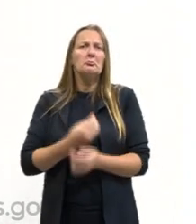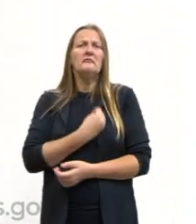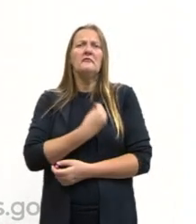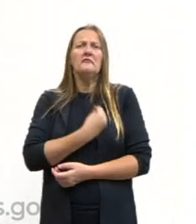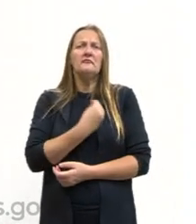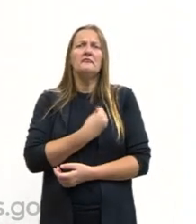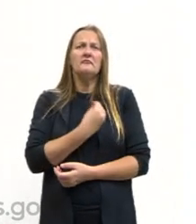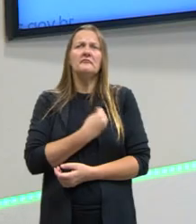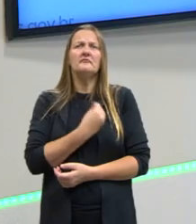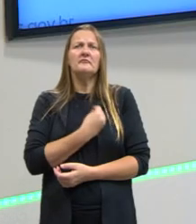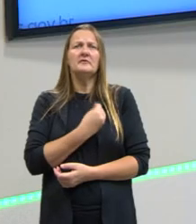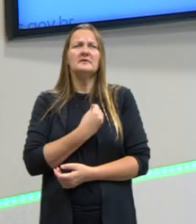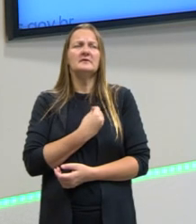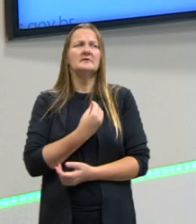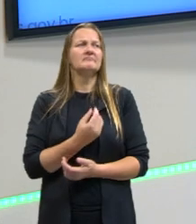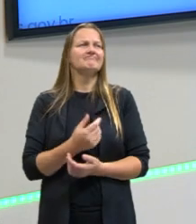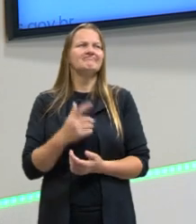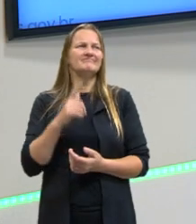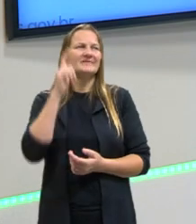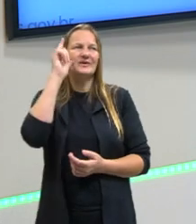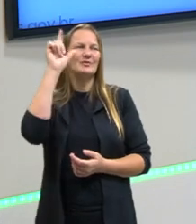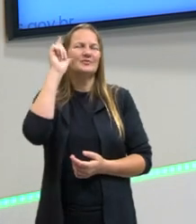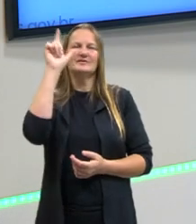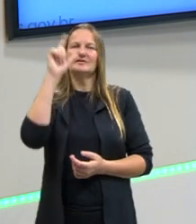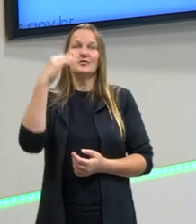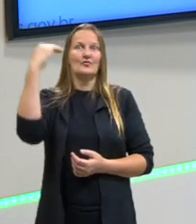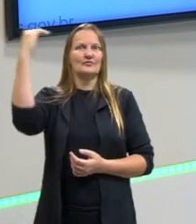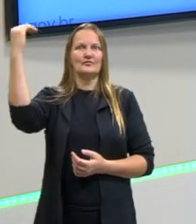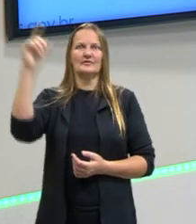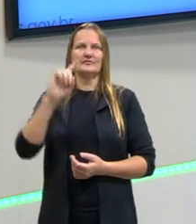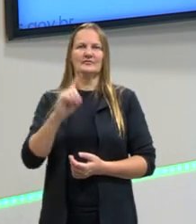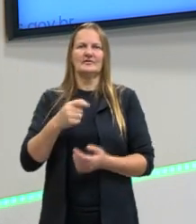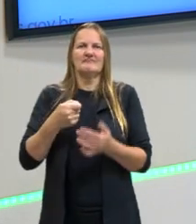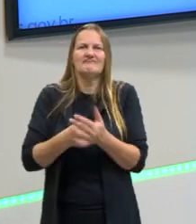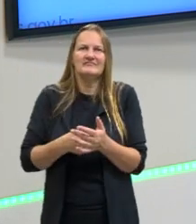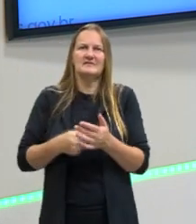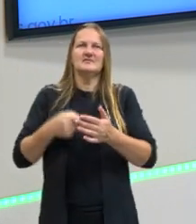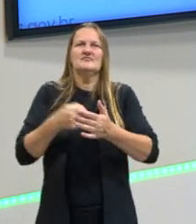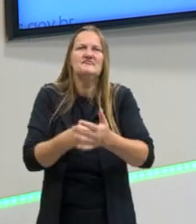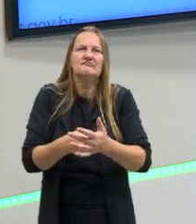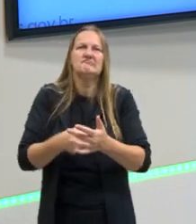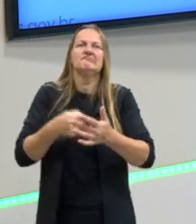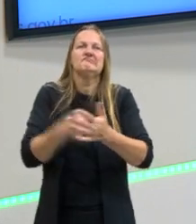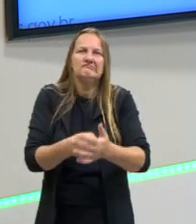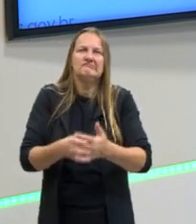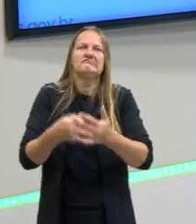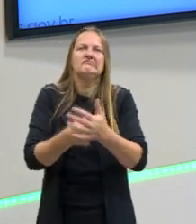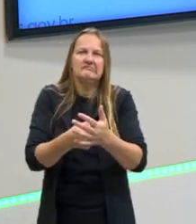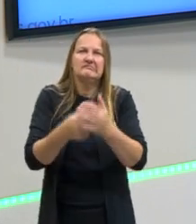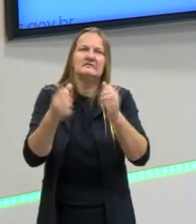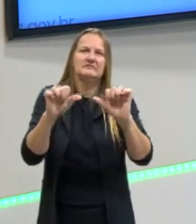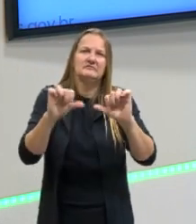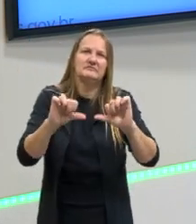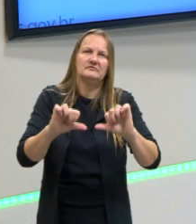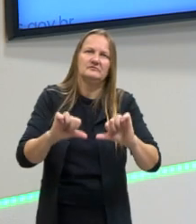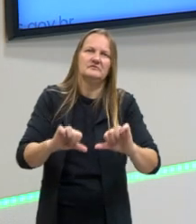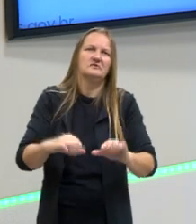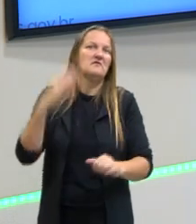famoso nadou na dor e morreu na praia. Ele tenta, tenta, tenta e nunca consegue ficar famoso.